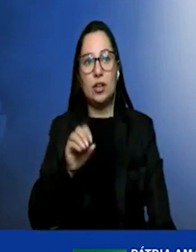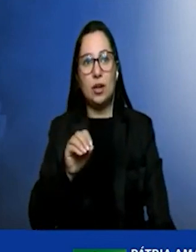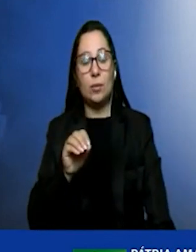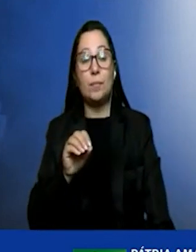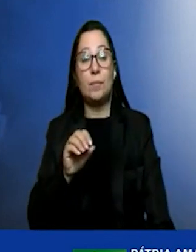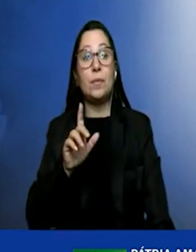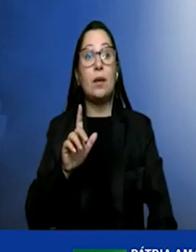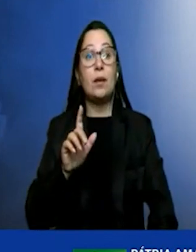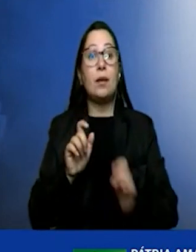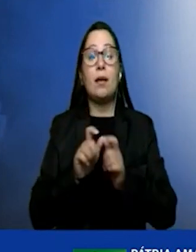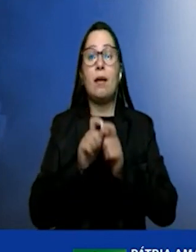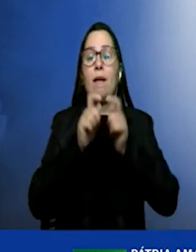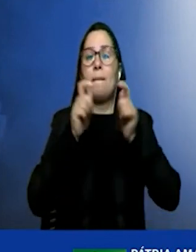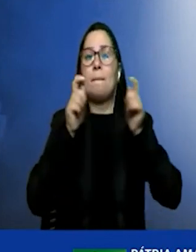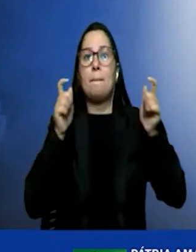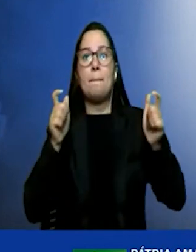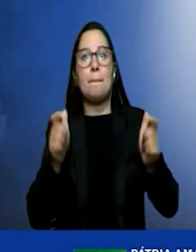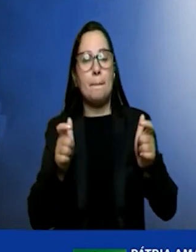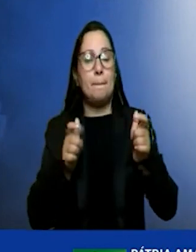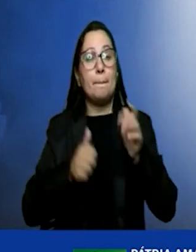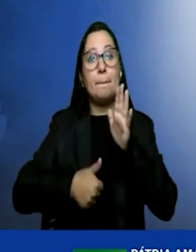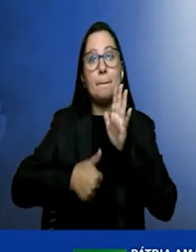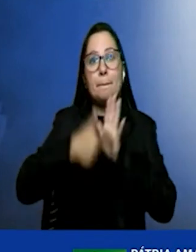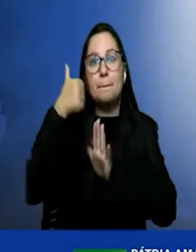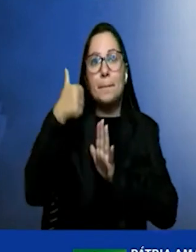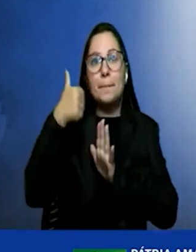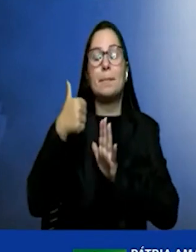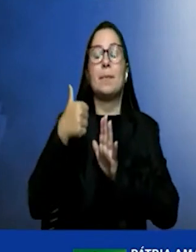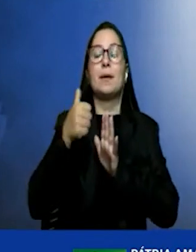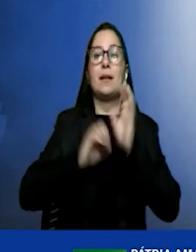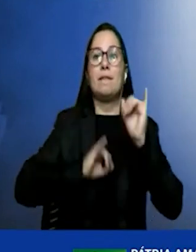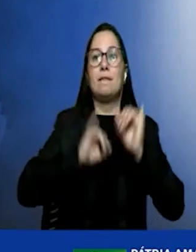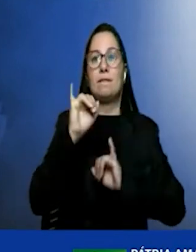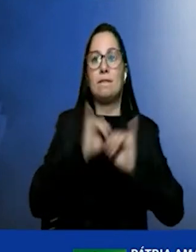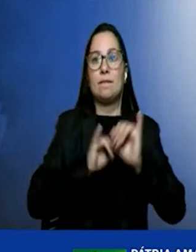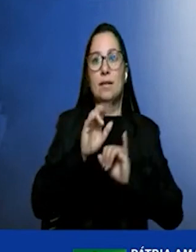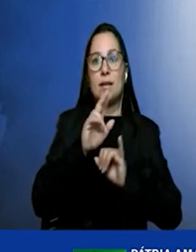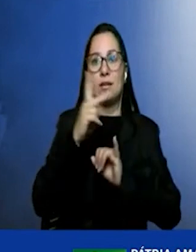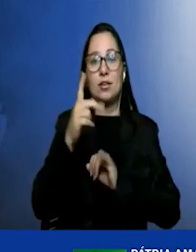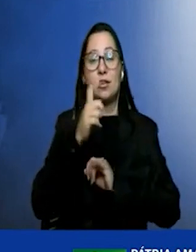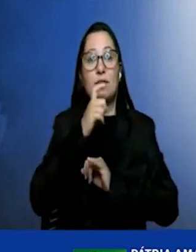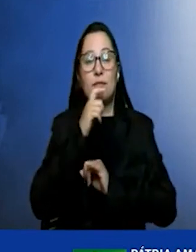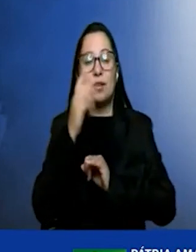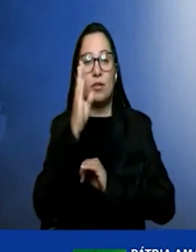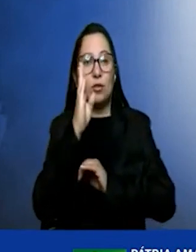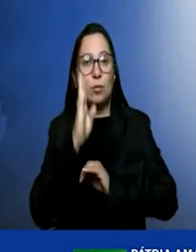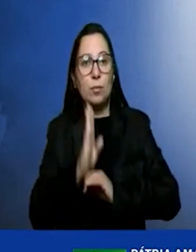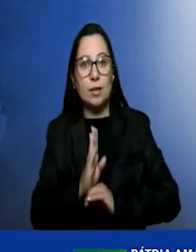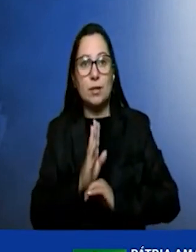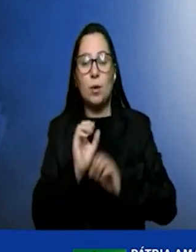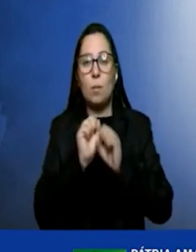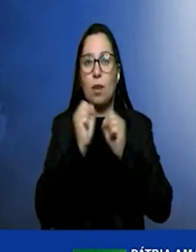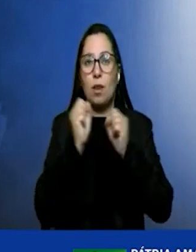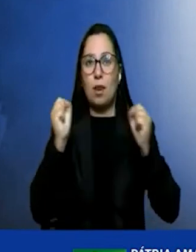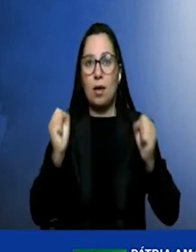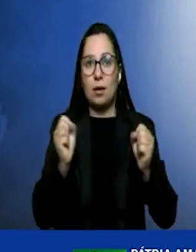de hidrogênio verde do Brasil em escala industrial, quando entrar em operação.